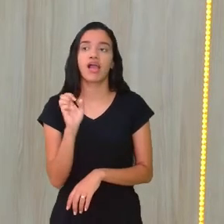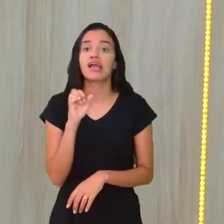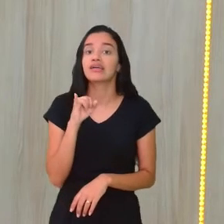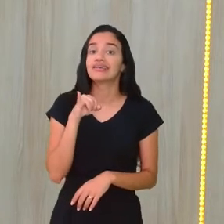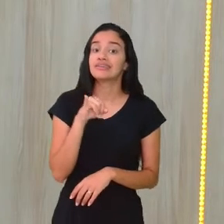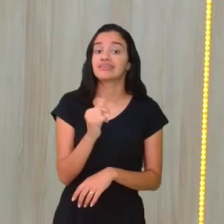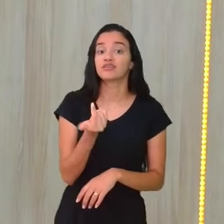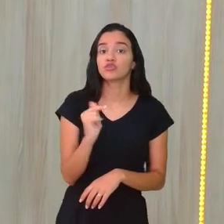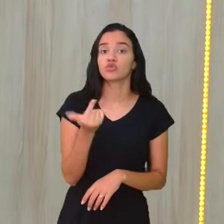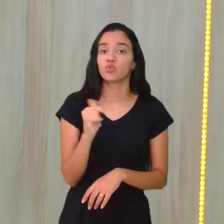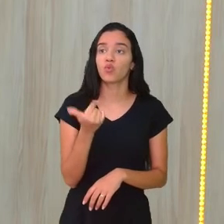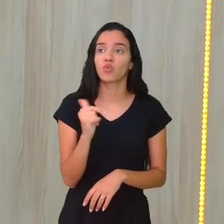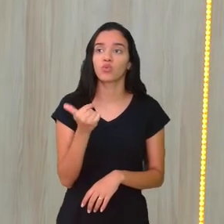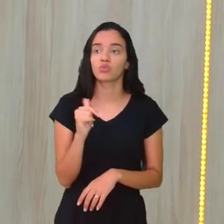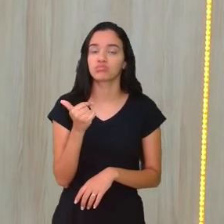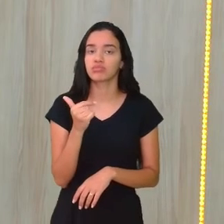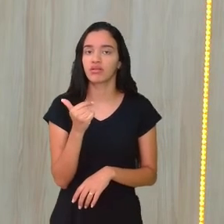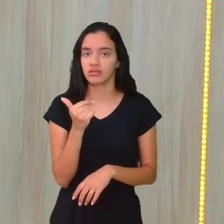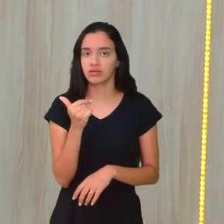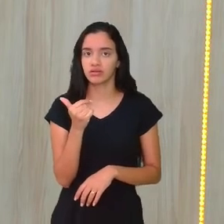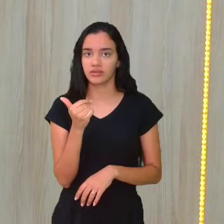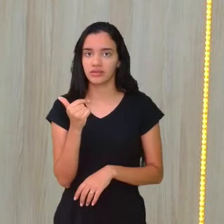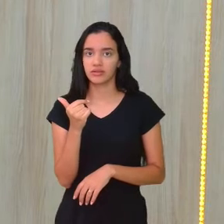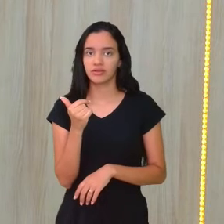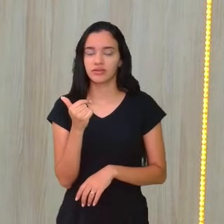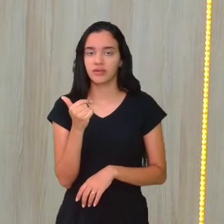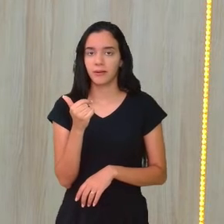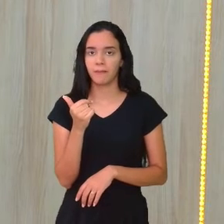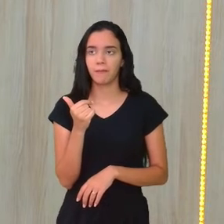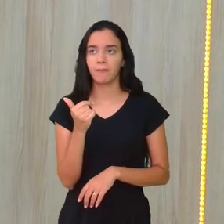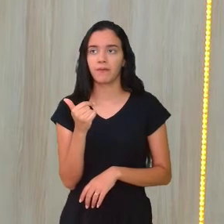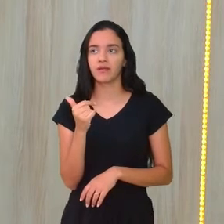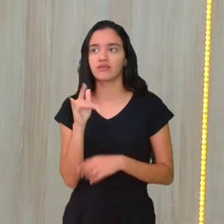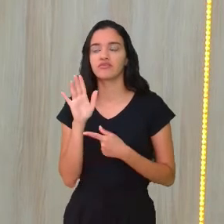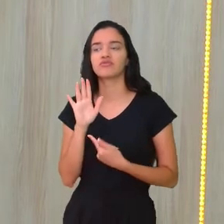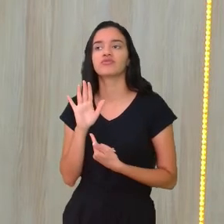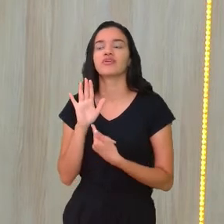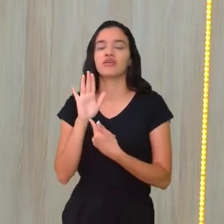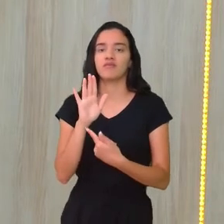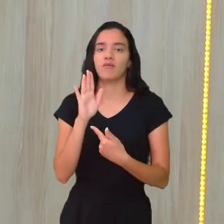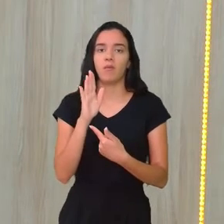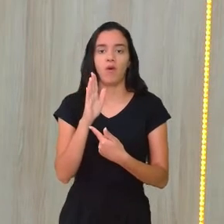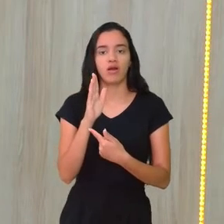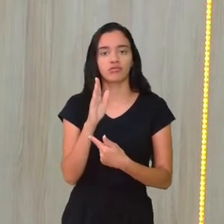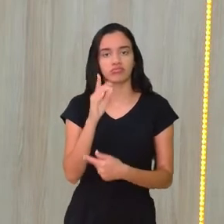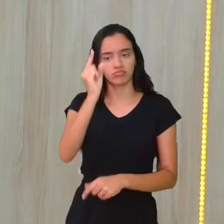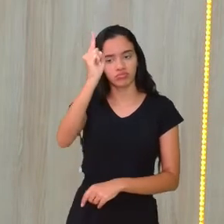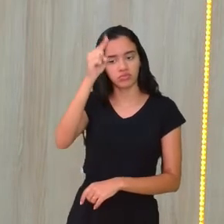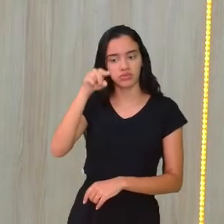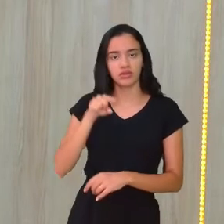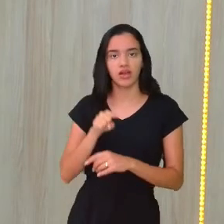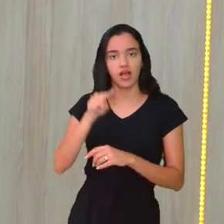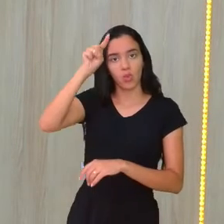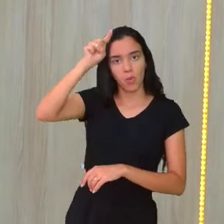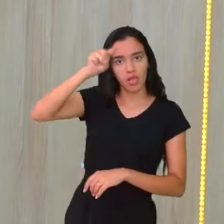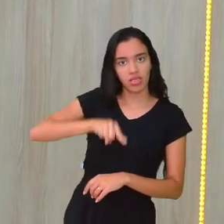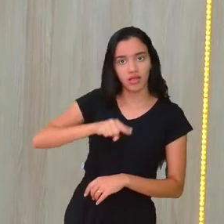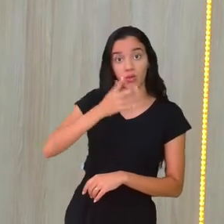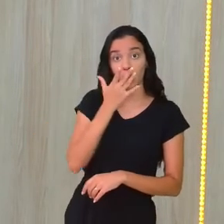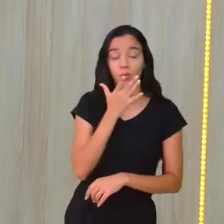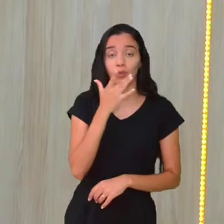se eu não tenho esse ponto aqui, vai aparecer no meio dessa lista,